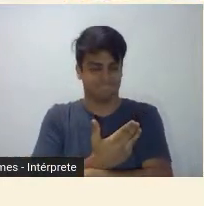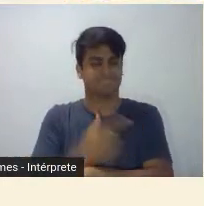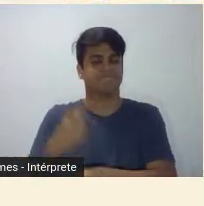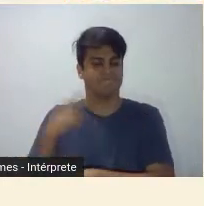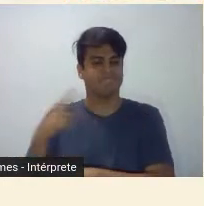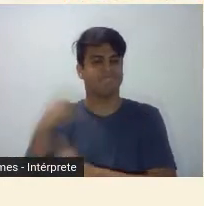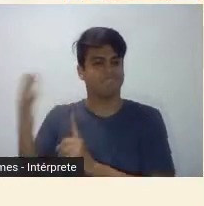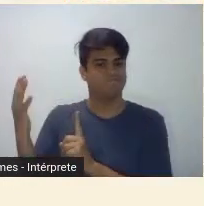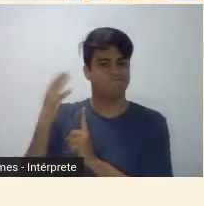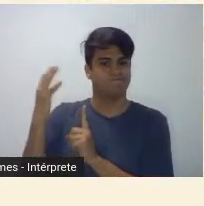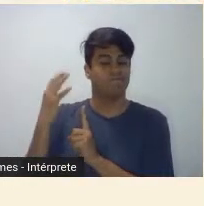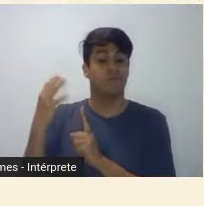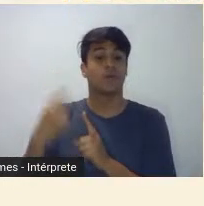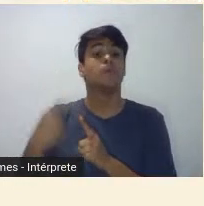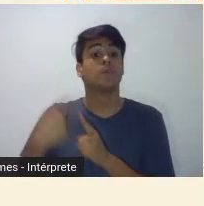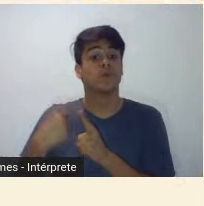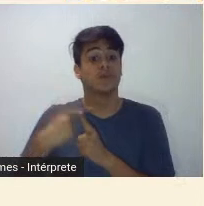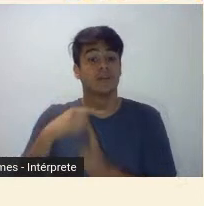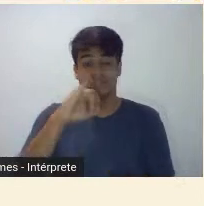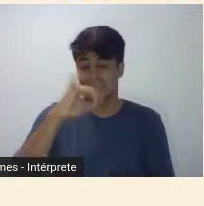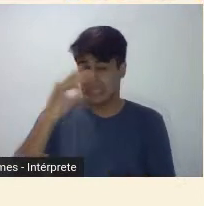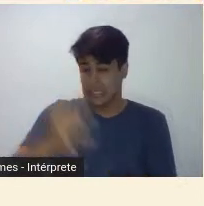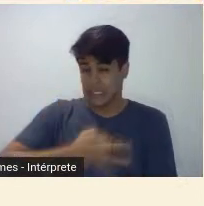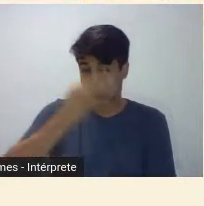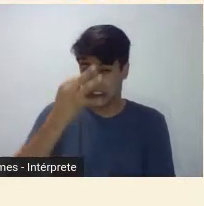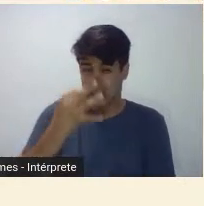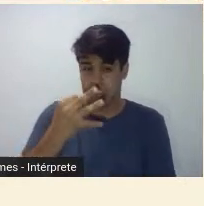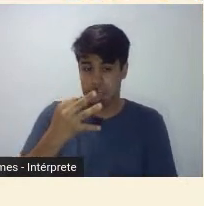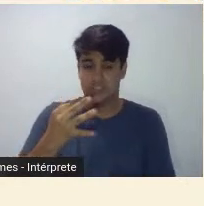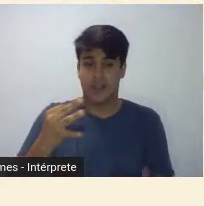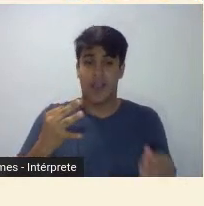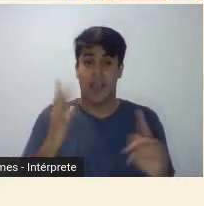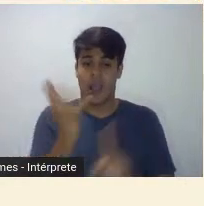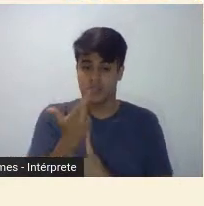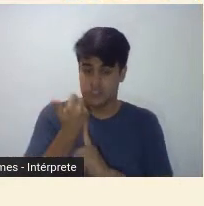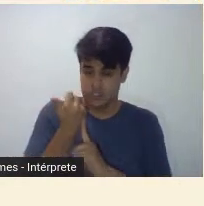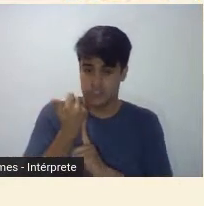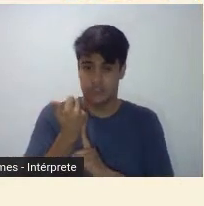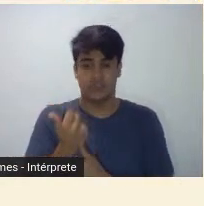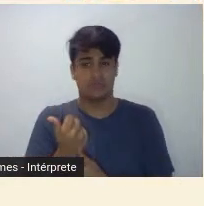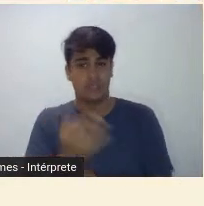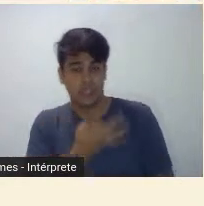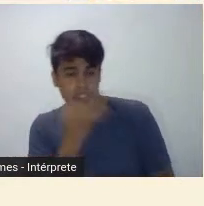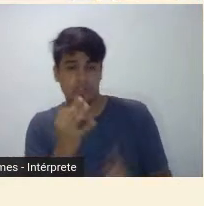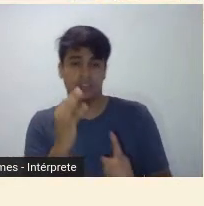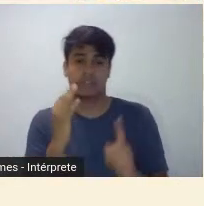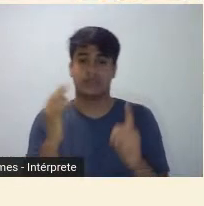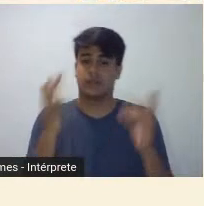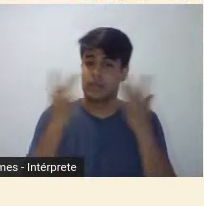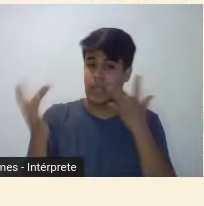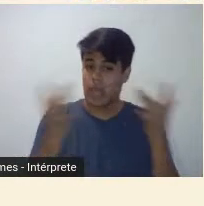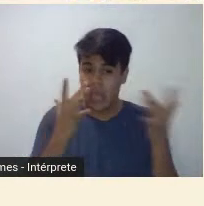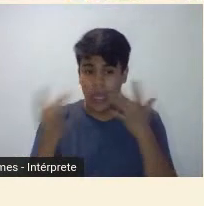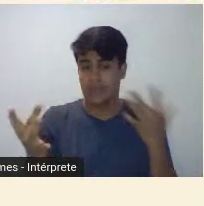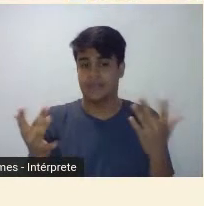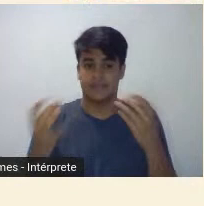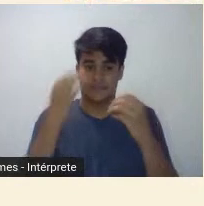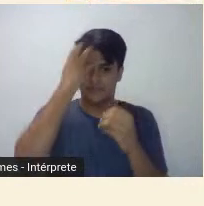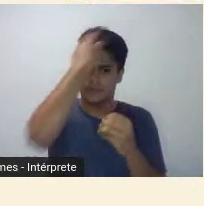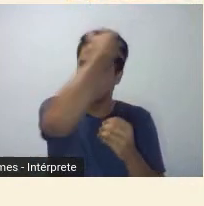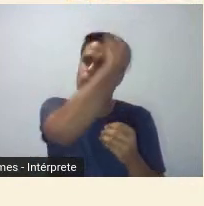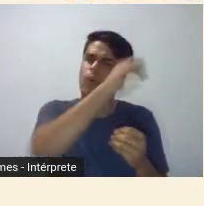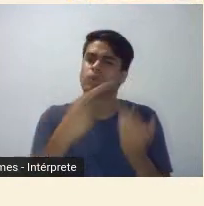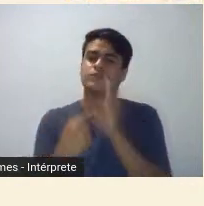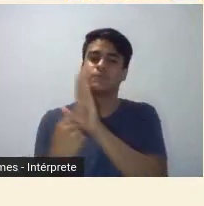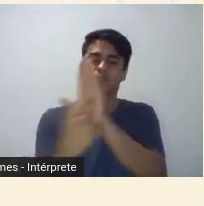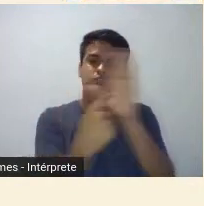praticava uma crítica artística, crítica de teatro, crítica de mostras de arte